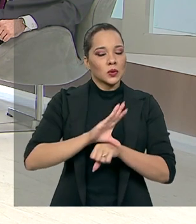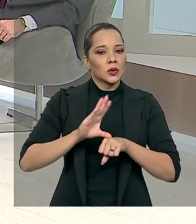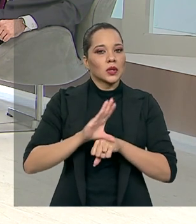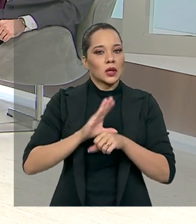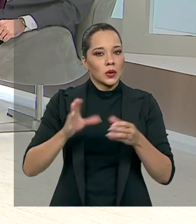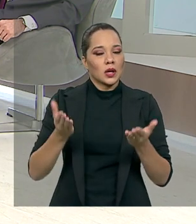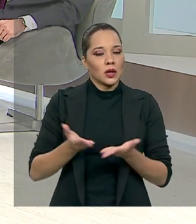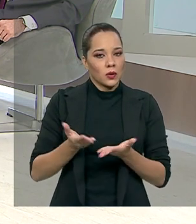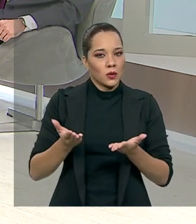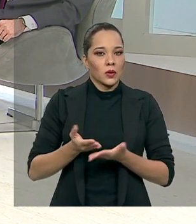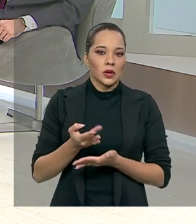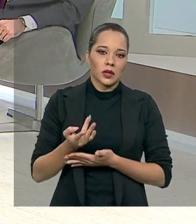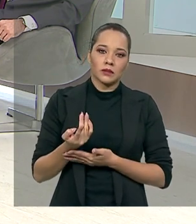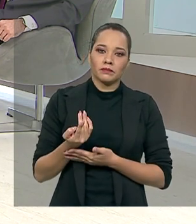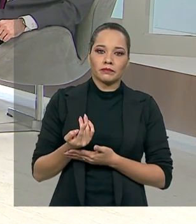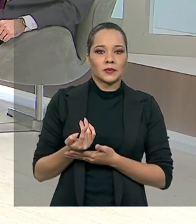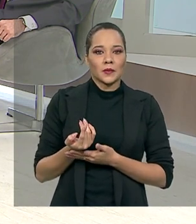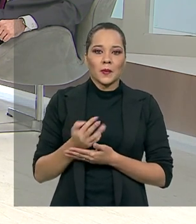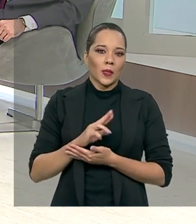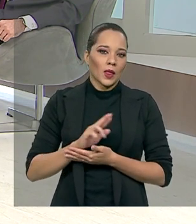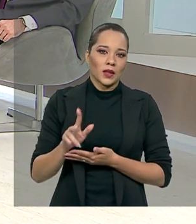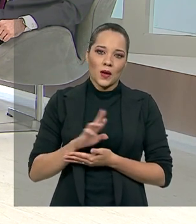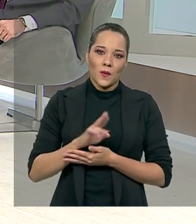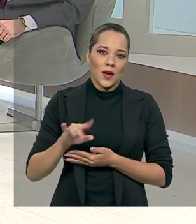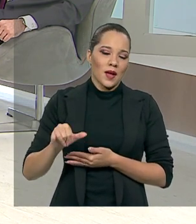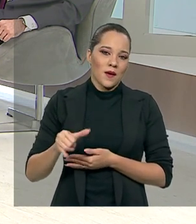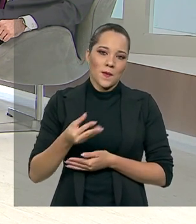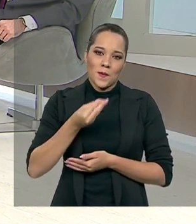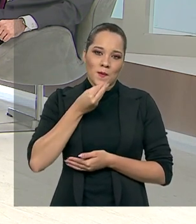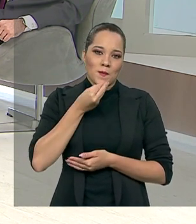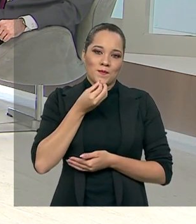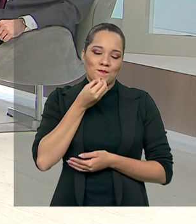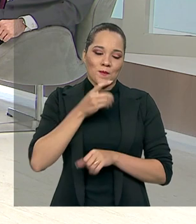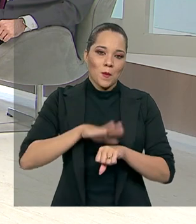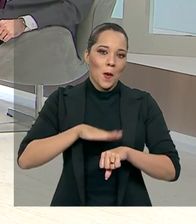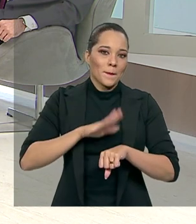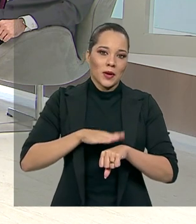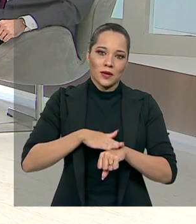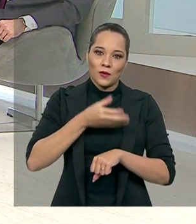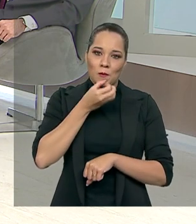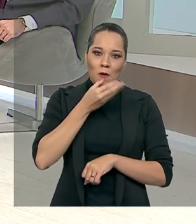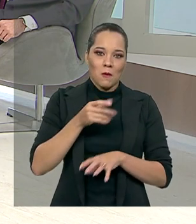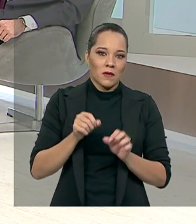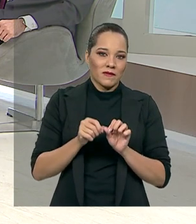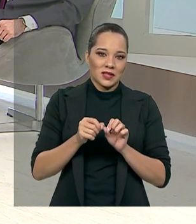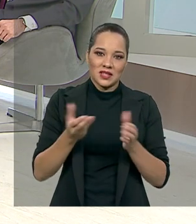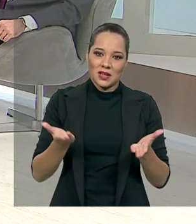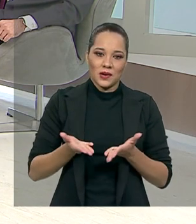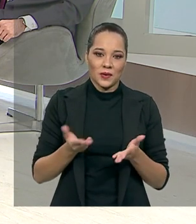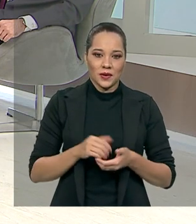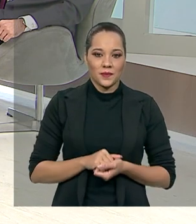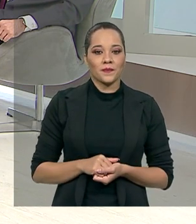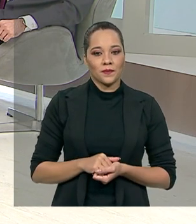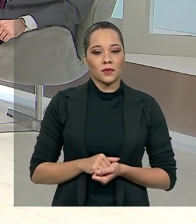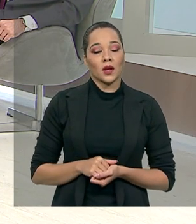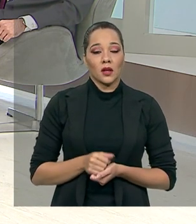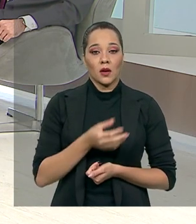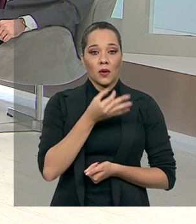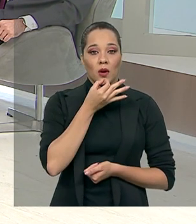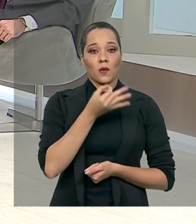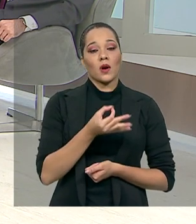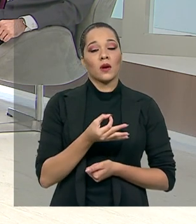não é oportuna ser realizada nesse momento. Então, acho que